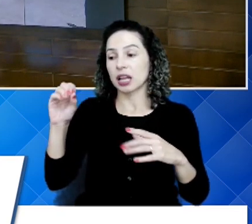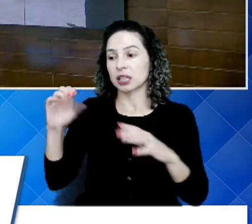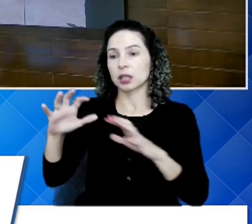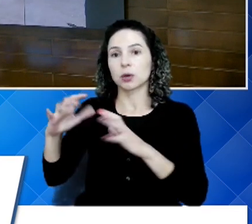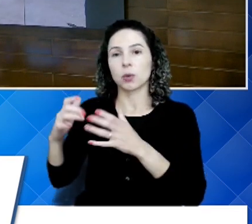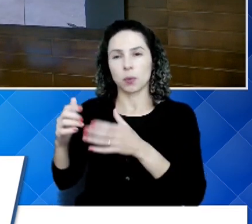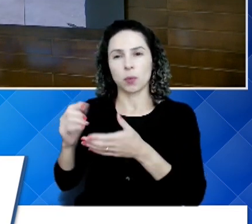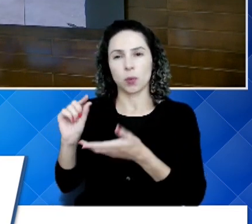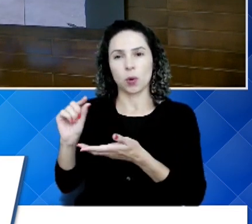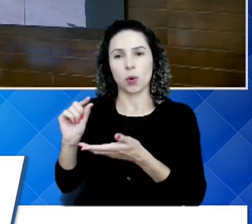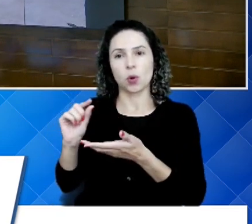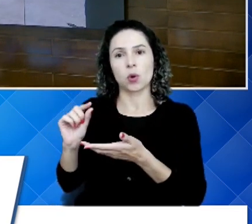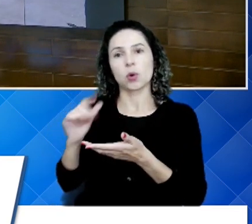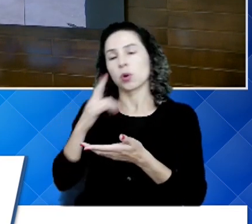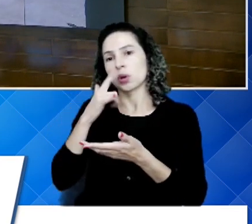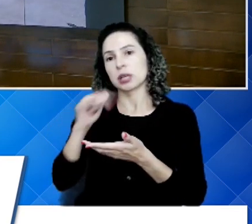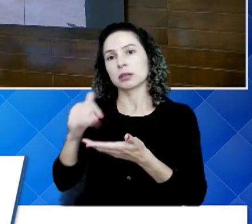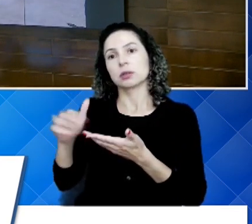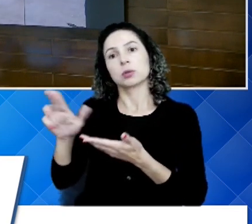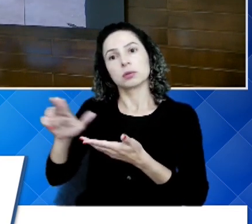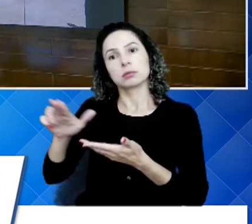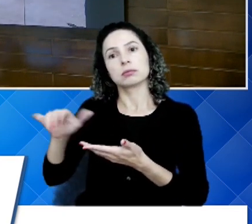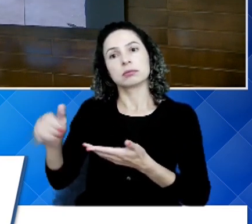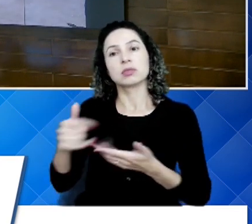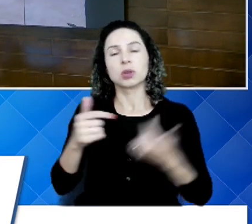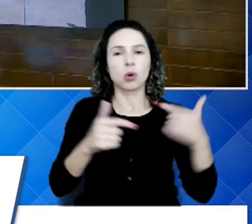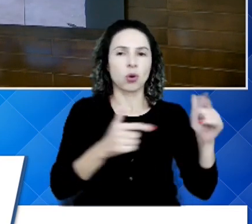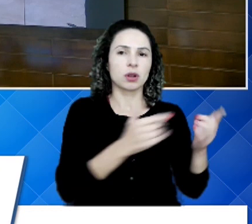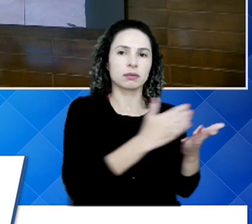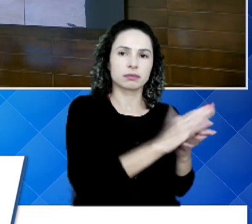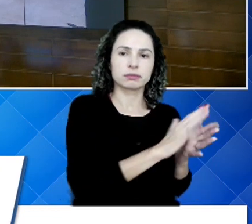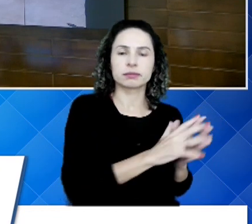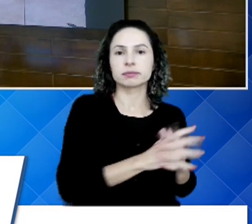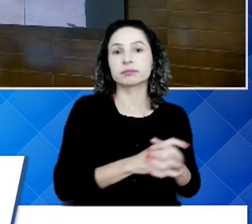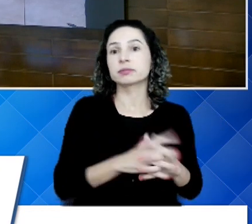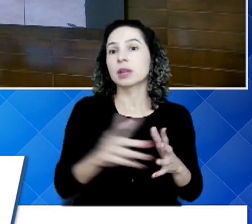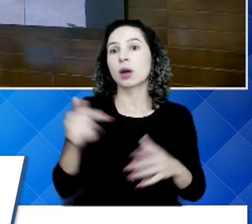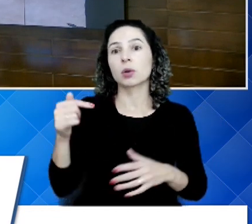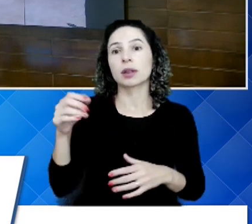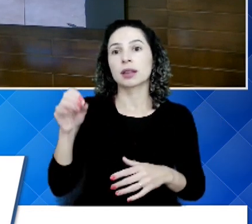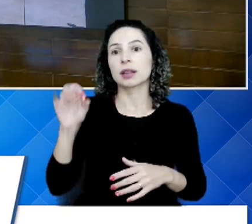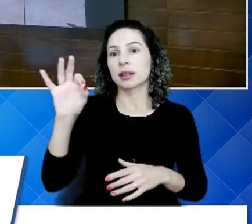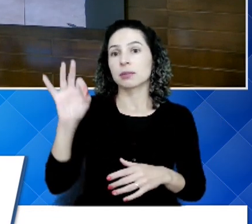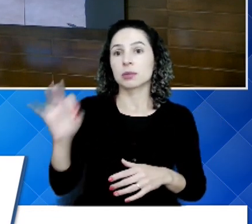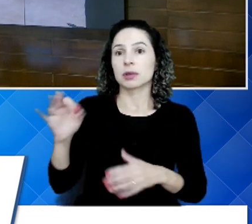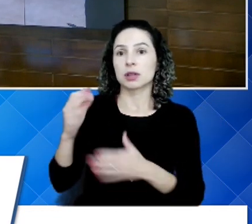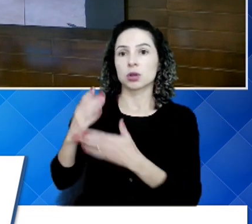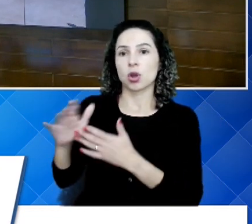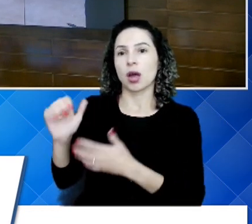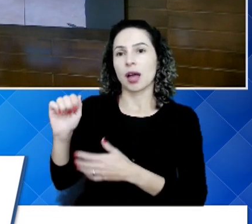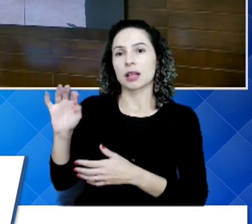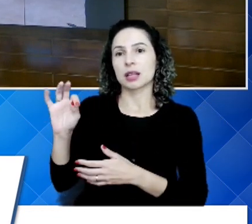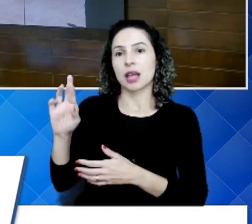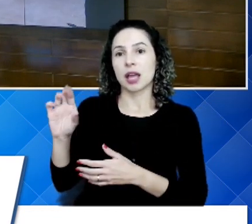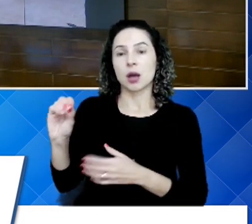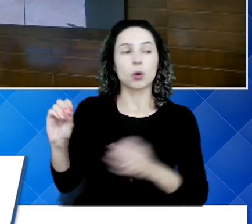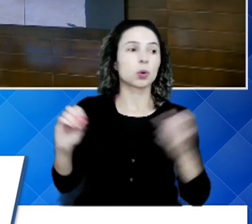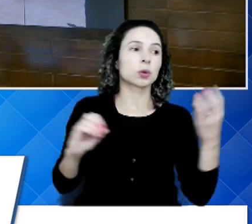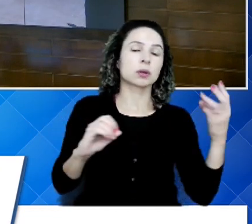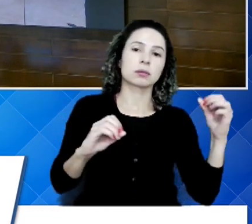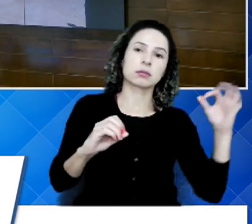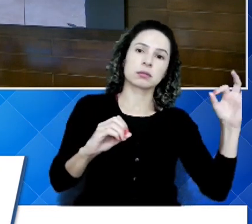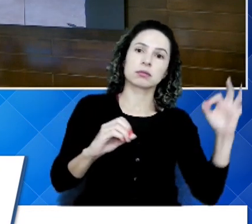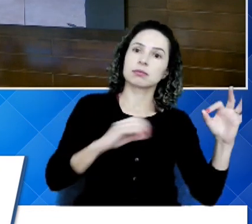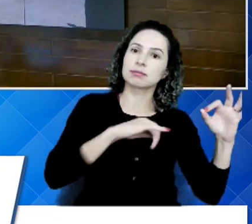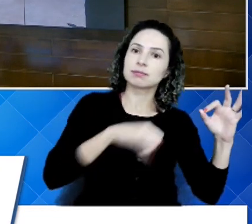orgânico, a outra parte é descartada no aterro. Então, 70% vai para o aterro, 30% é recuperado através